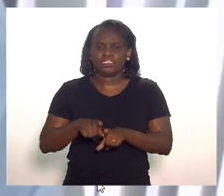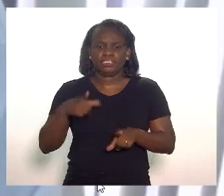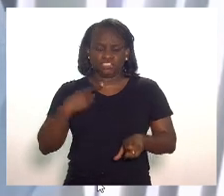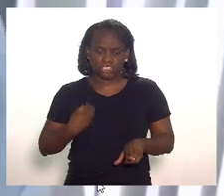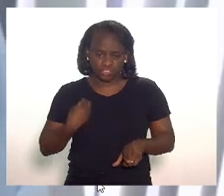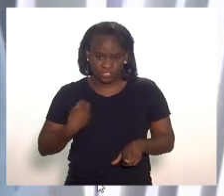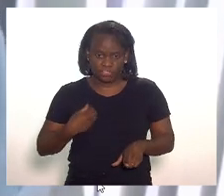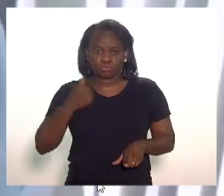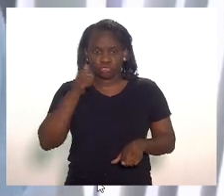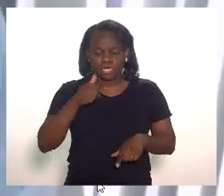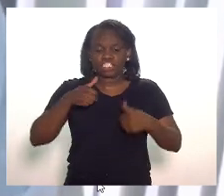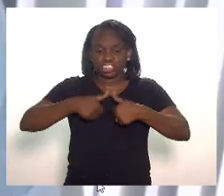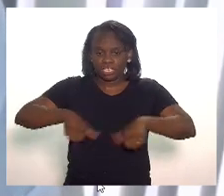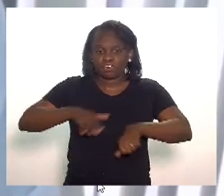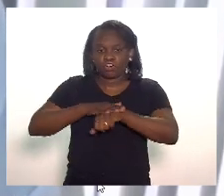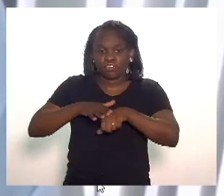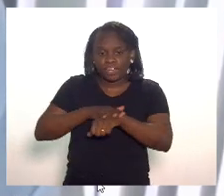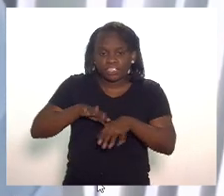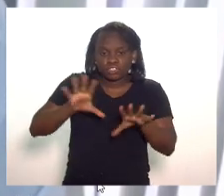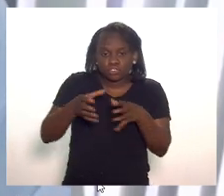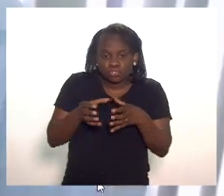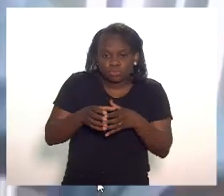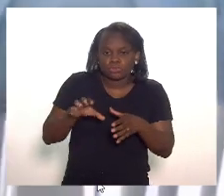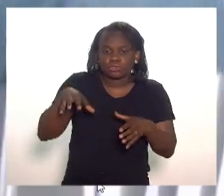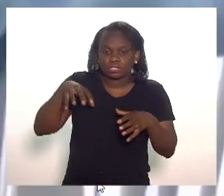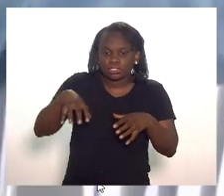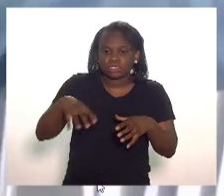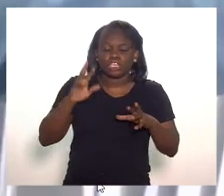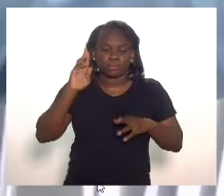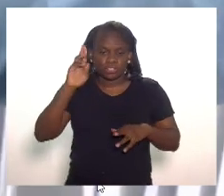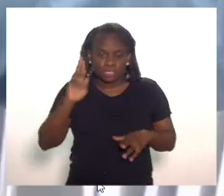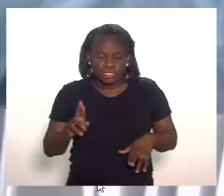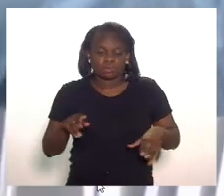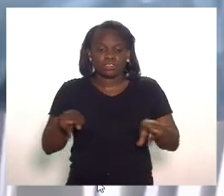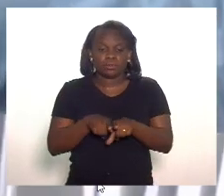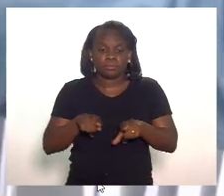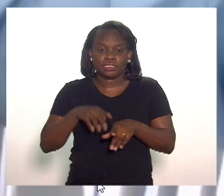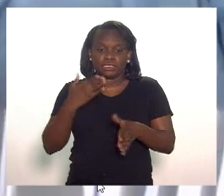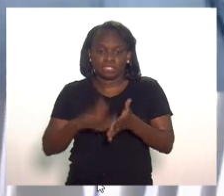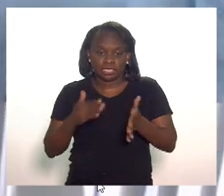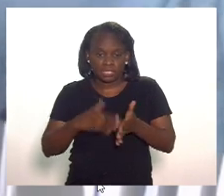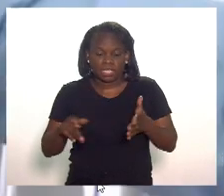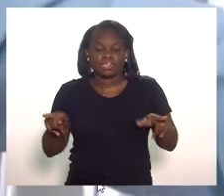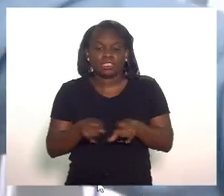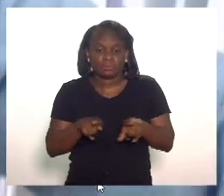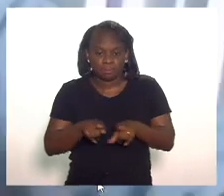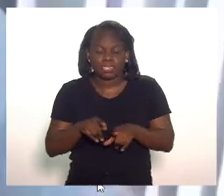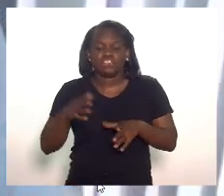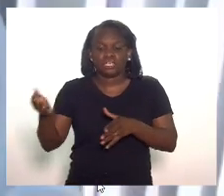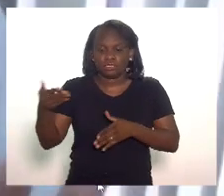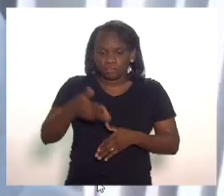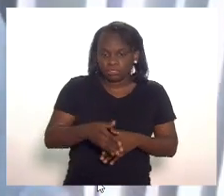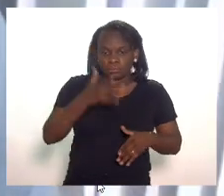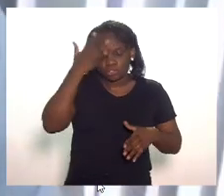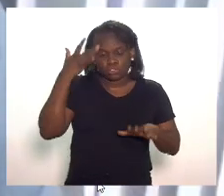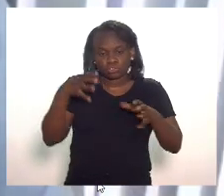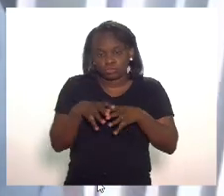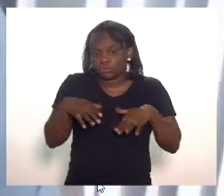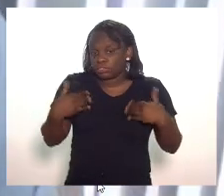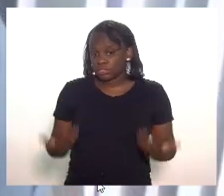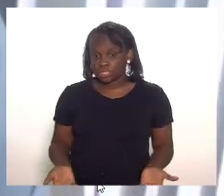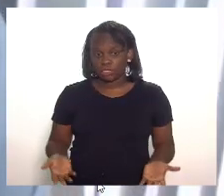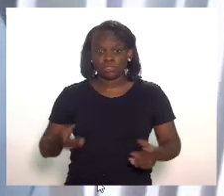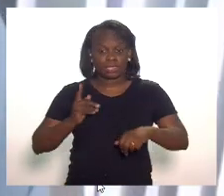liguei para ela estava em conversa com representação do setor essa semana o secretário-executivo Bina Marques também recebeu os setores então ou seja